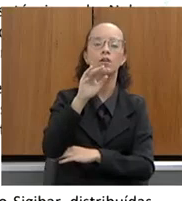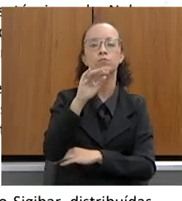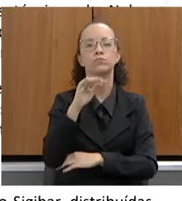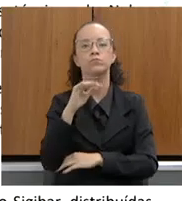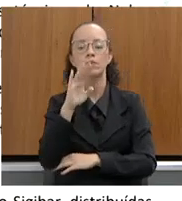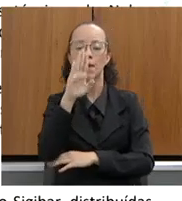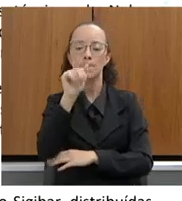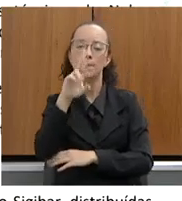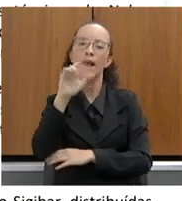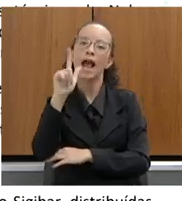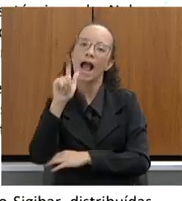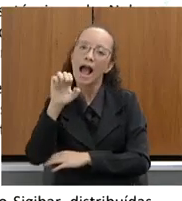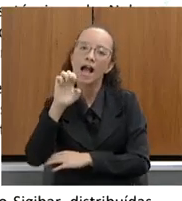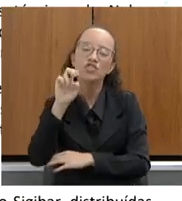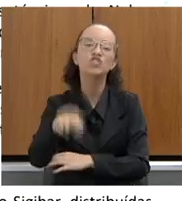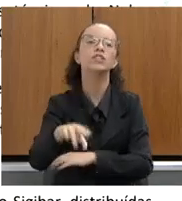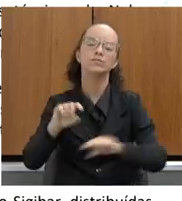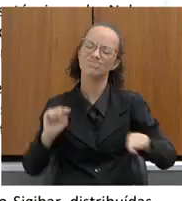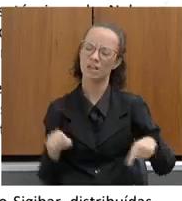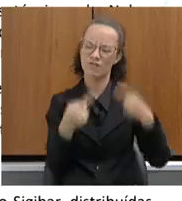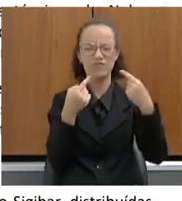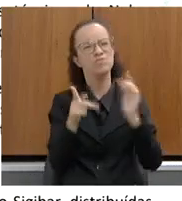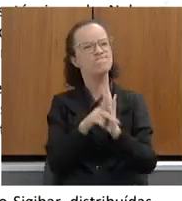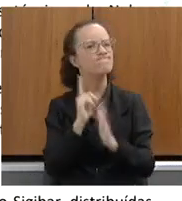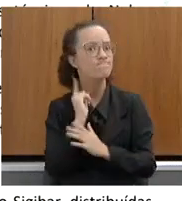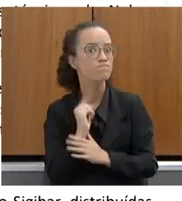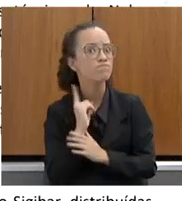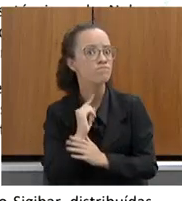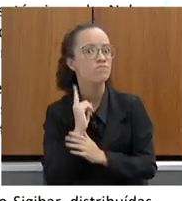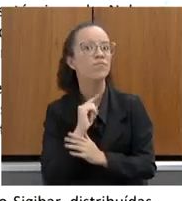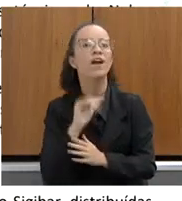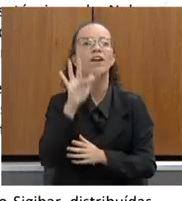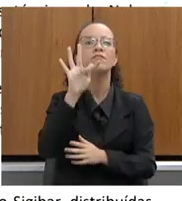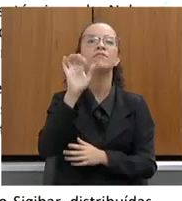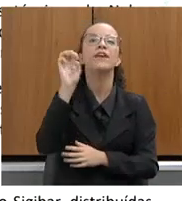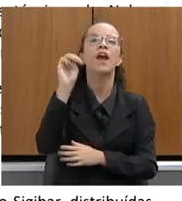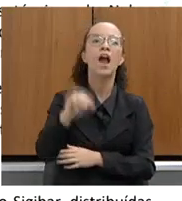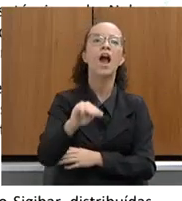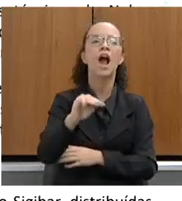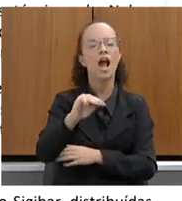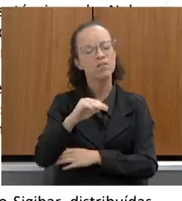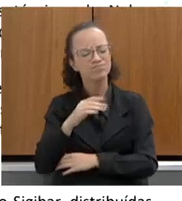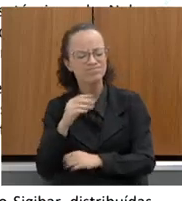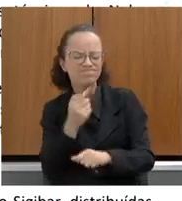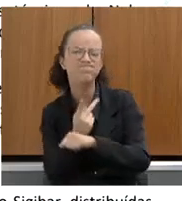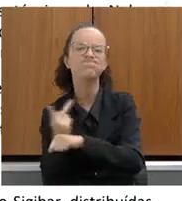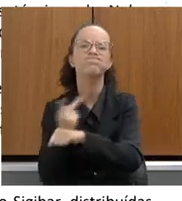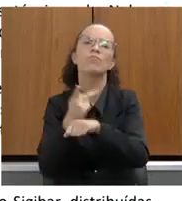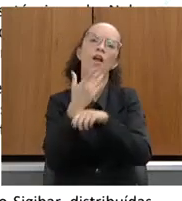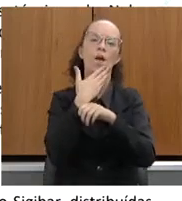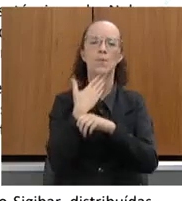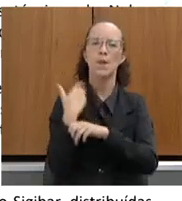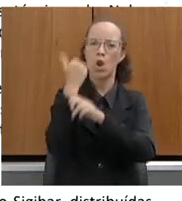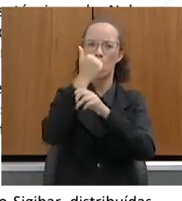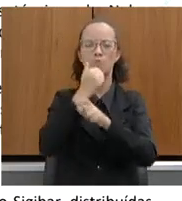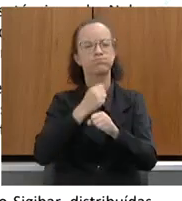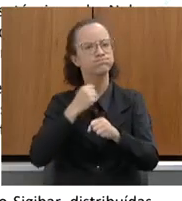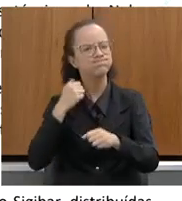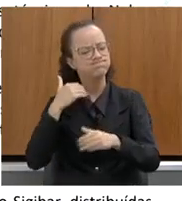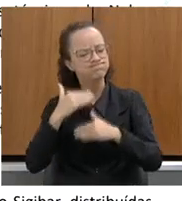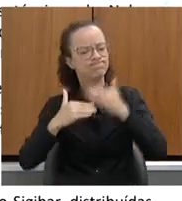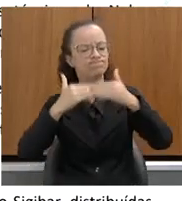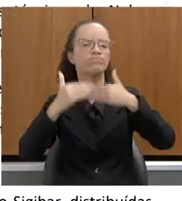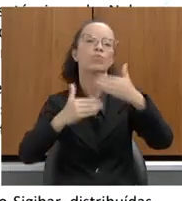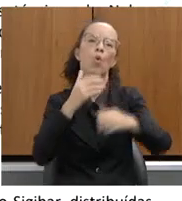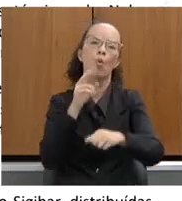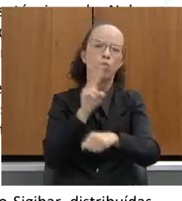desafio para o Estado de Minas Gerais, que a FEAM tem buscado se aprimorar para que nós tenhamos cada dia mais controle,